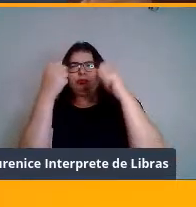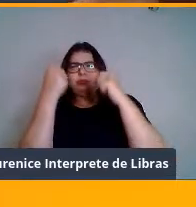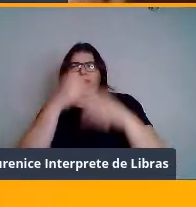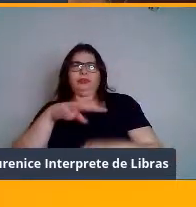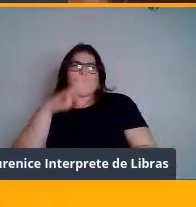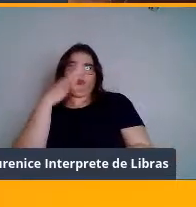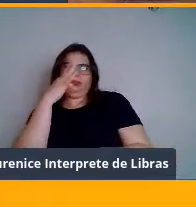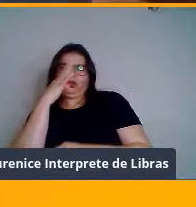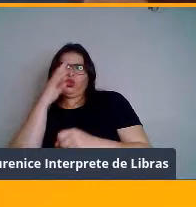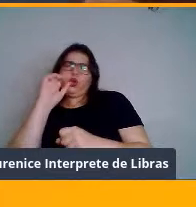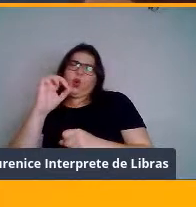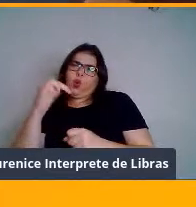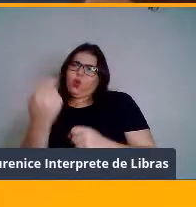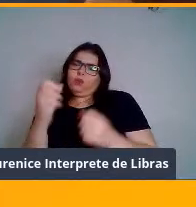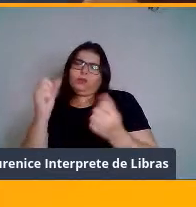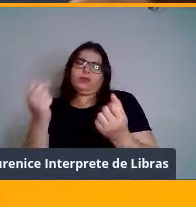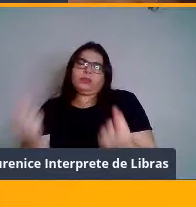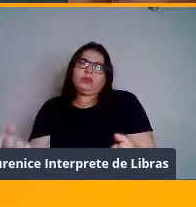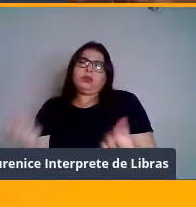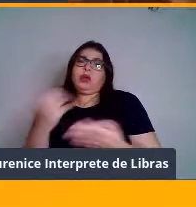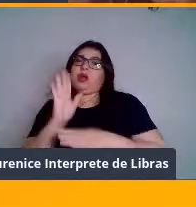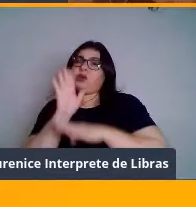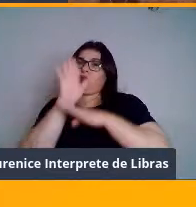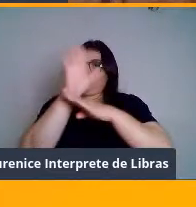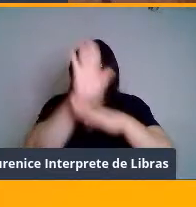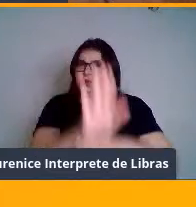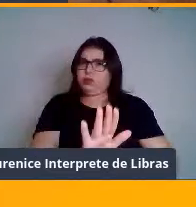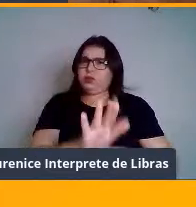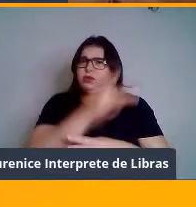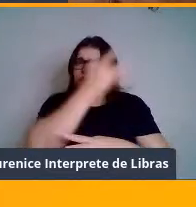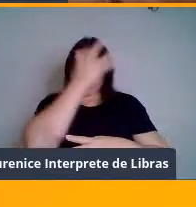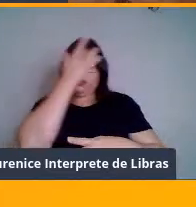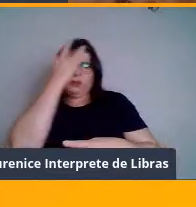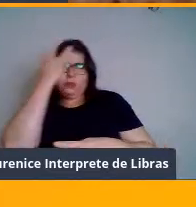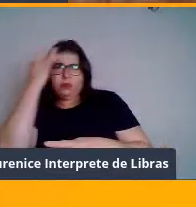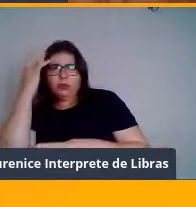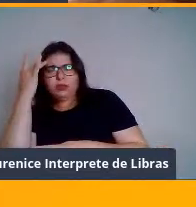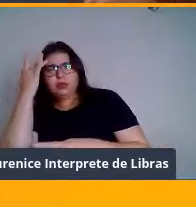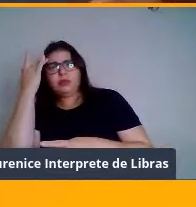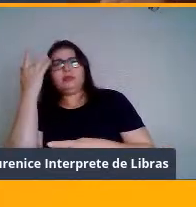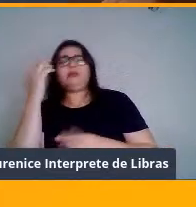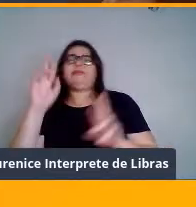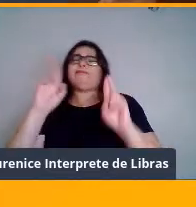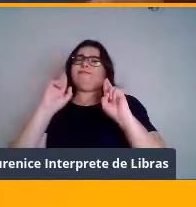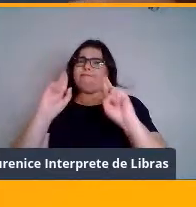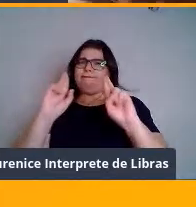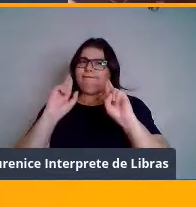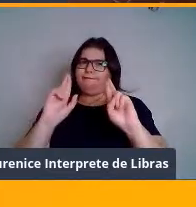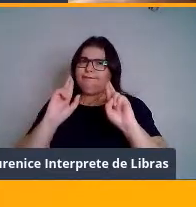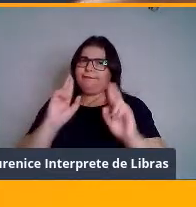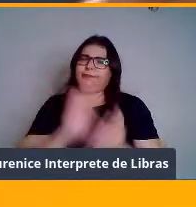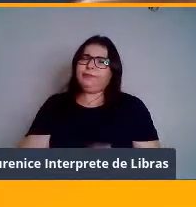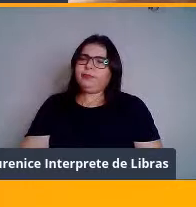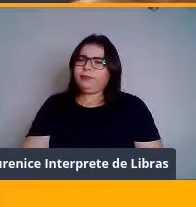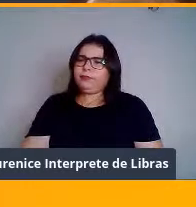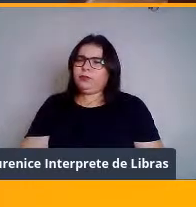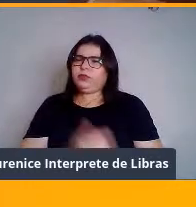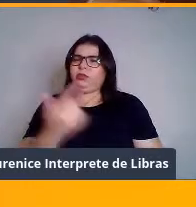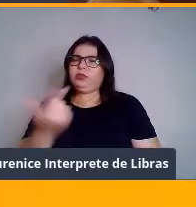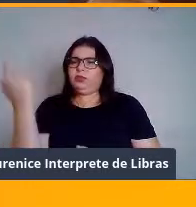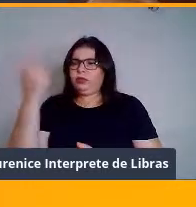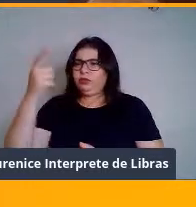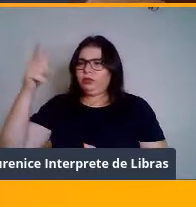muita gente ajudando. Isso aí são pessoas tossendo, certo? Já desse outro lado